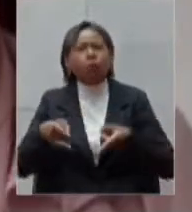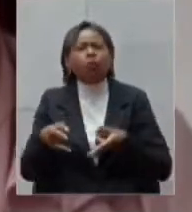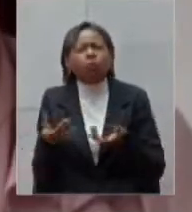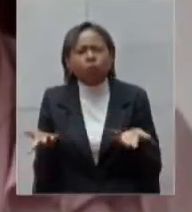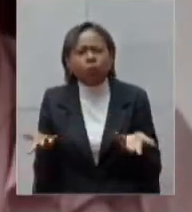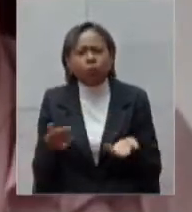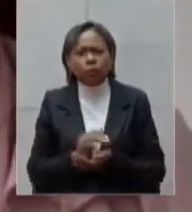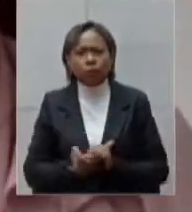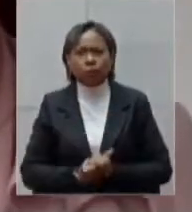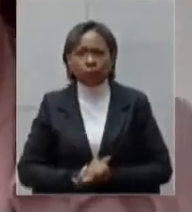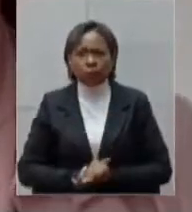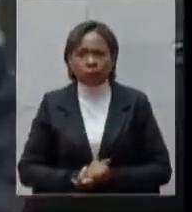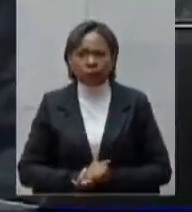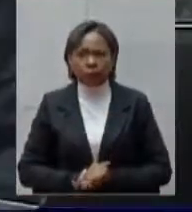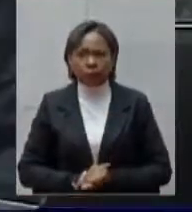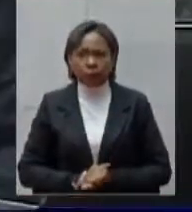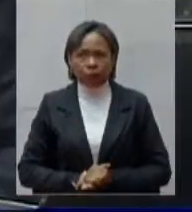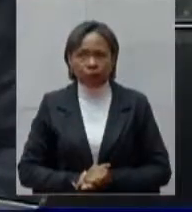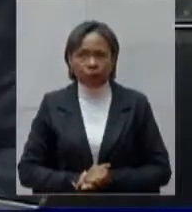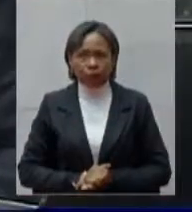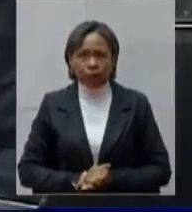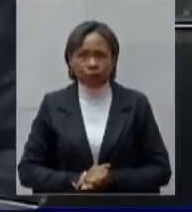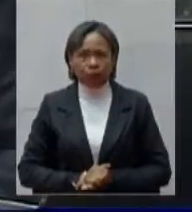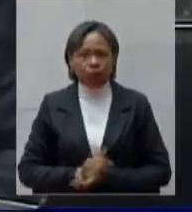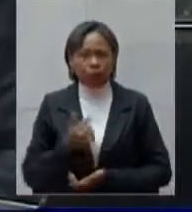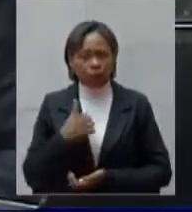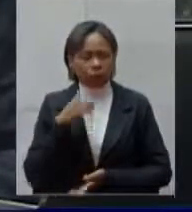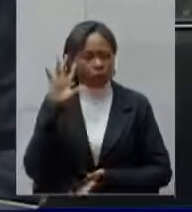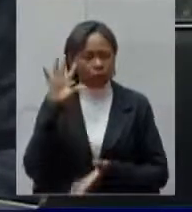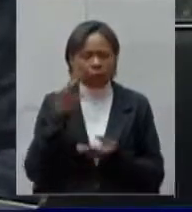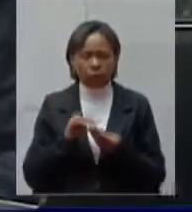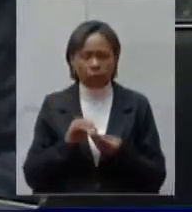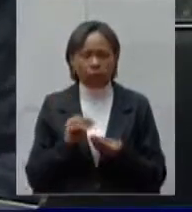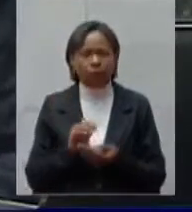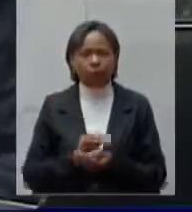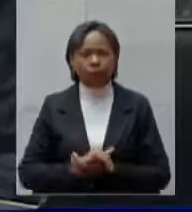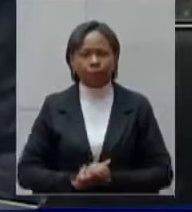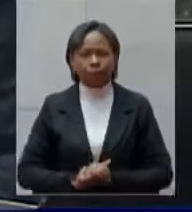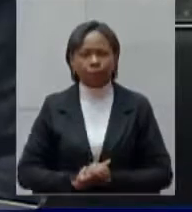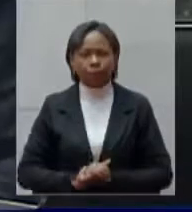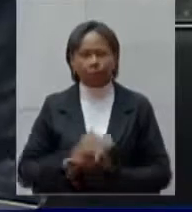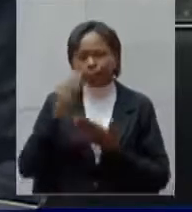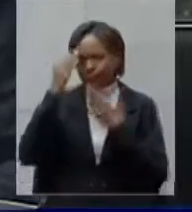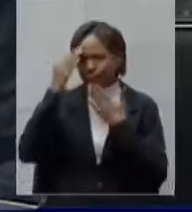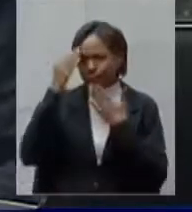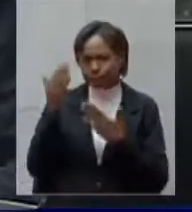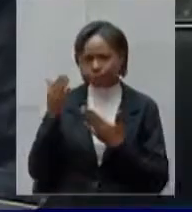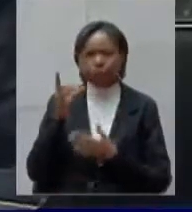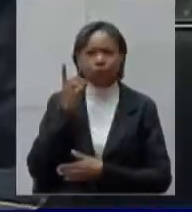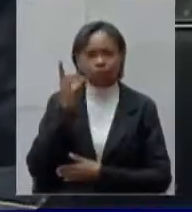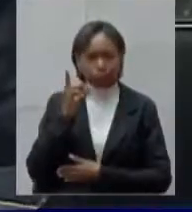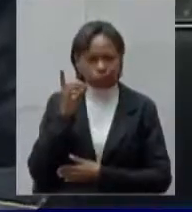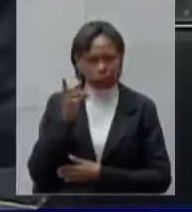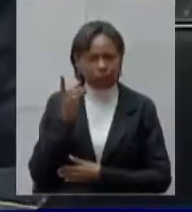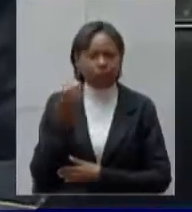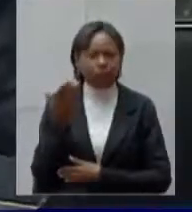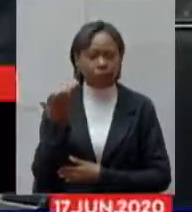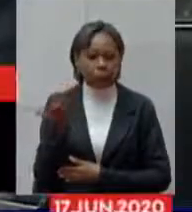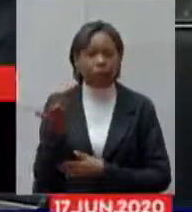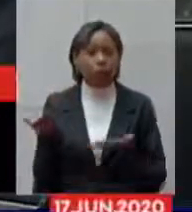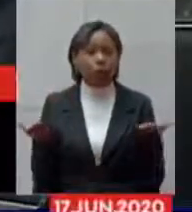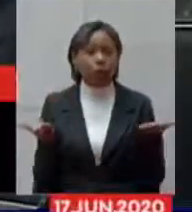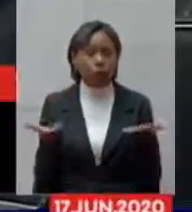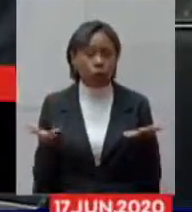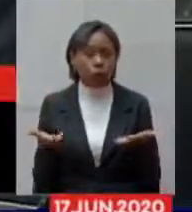com a palavra com essas considerações presidente obrigado deputada Rosângela passo então a